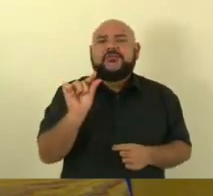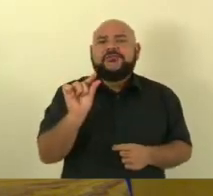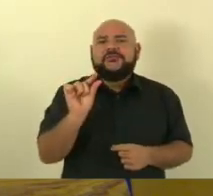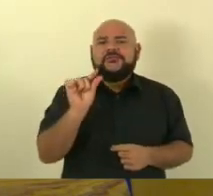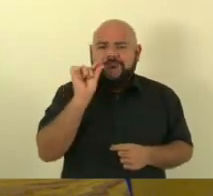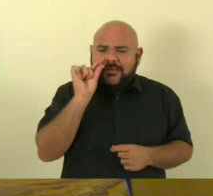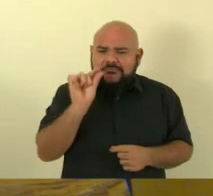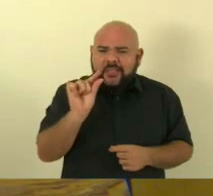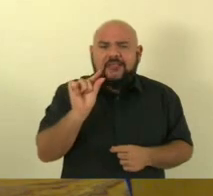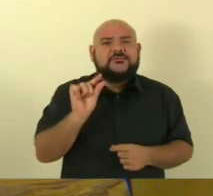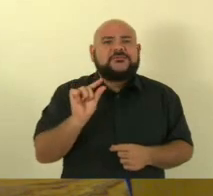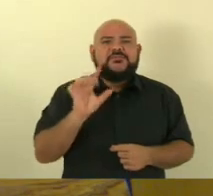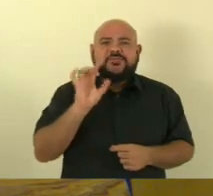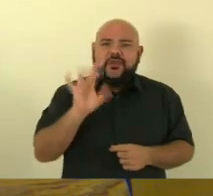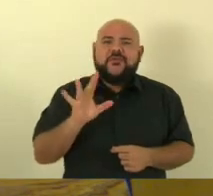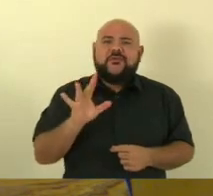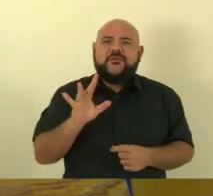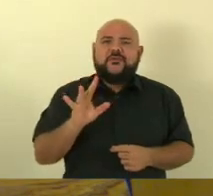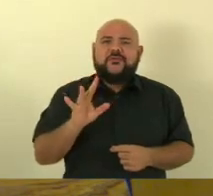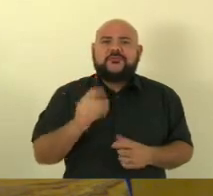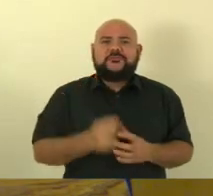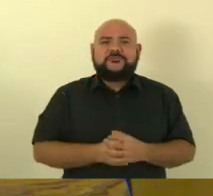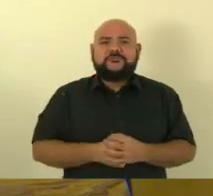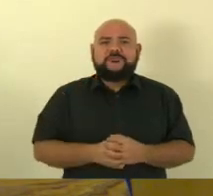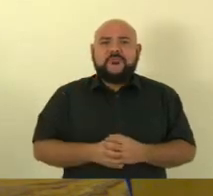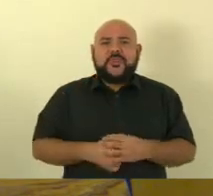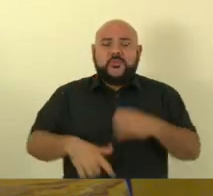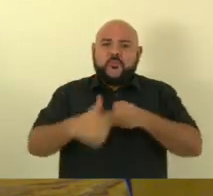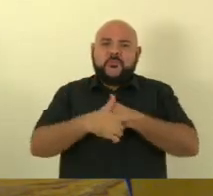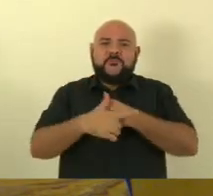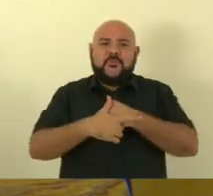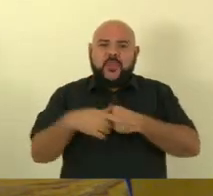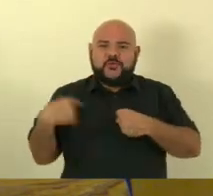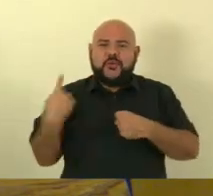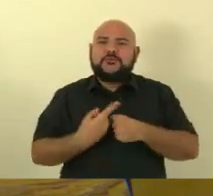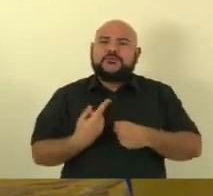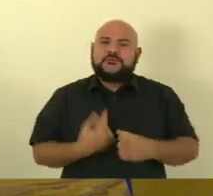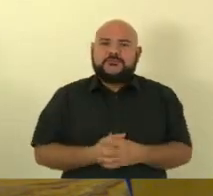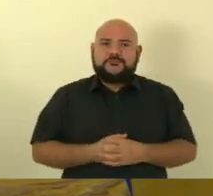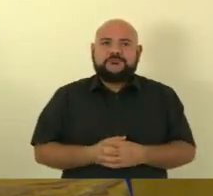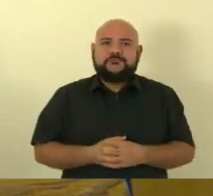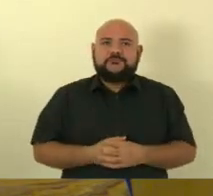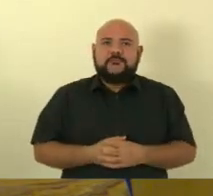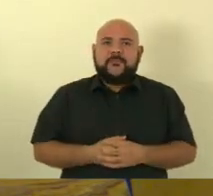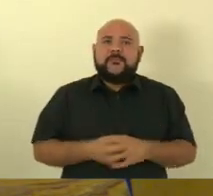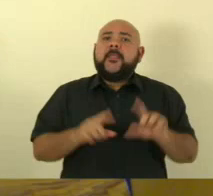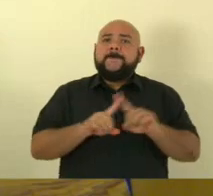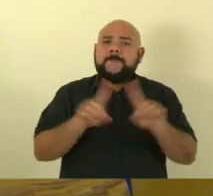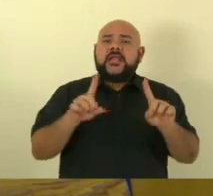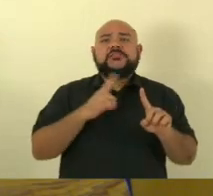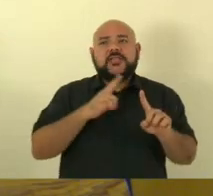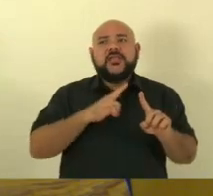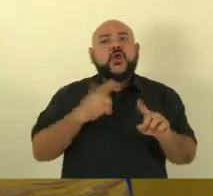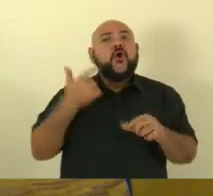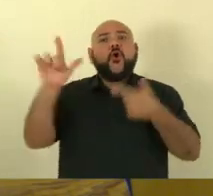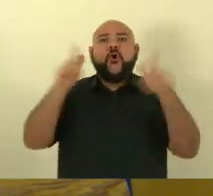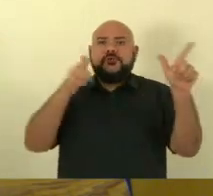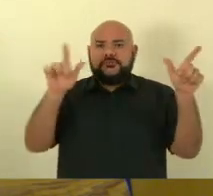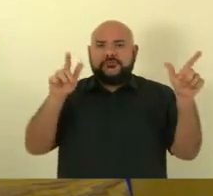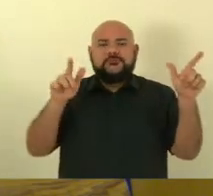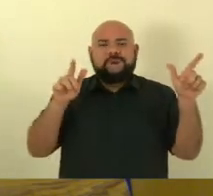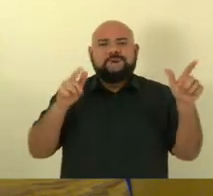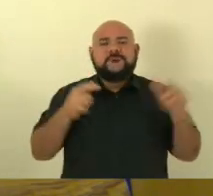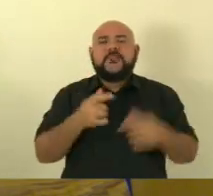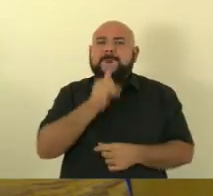parte do dever de casa as outras partes do dever de casa deixam muito a desejar por exemplo nós